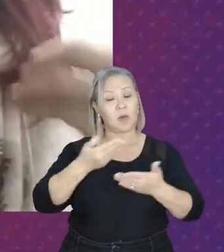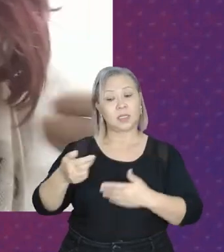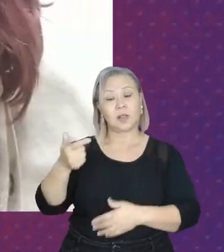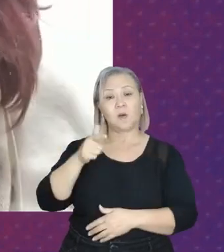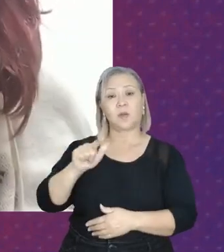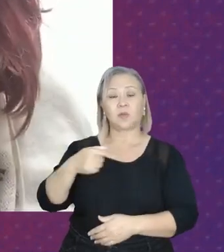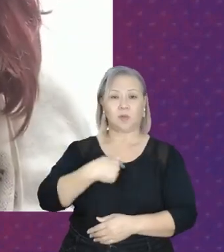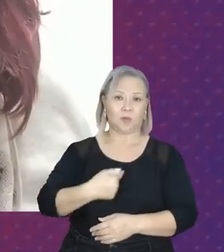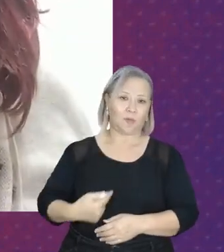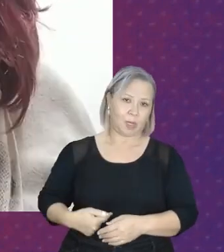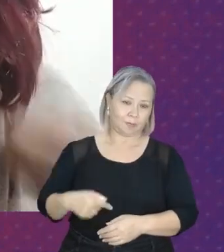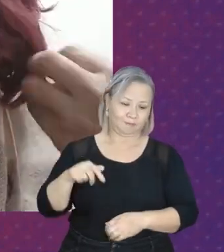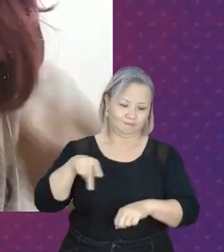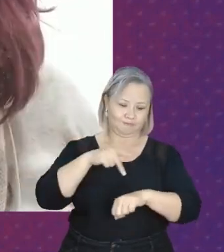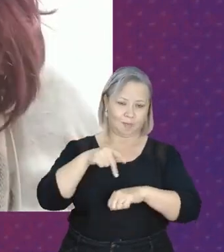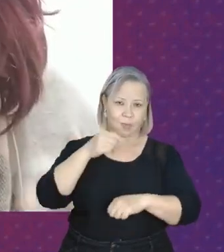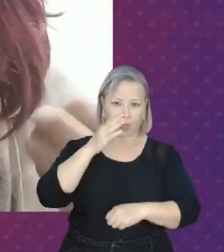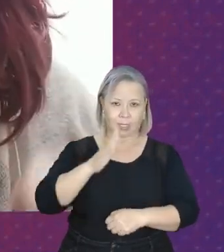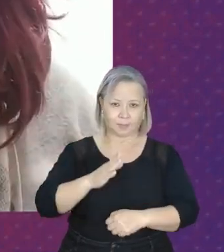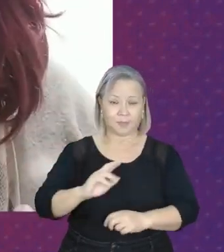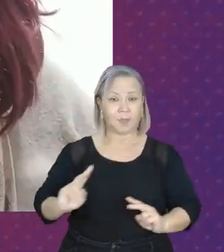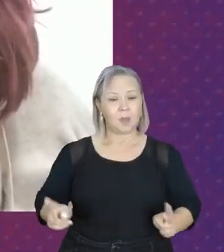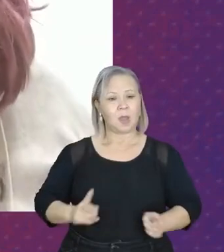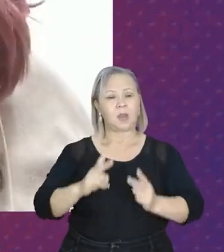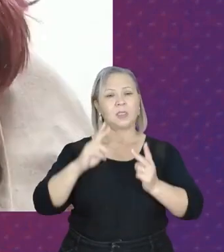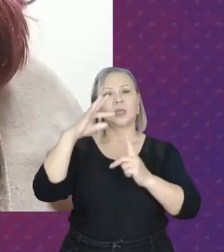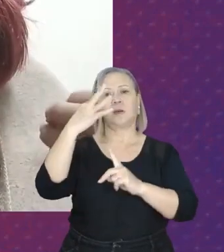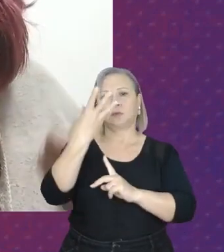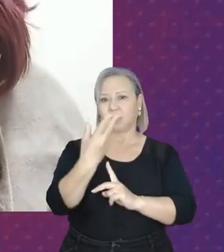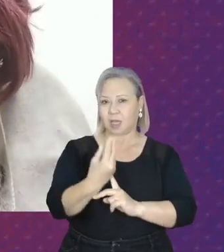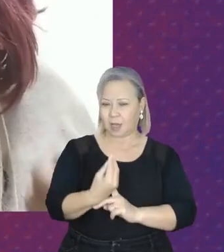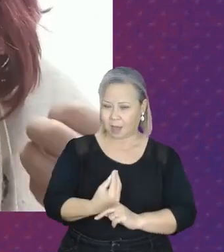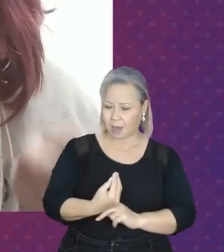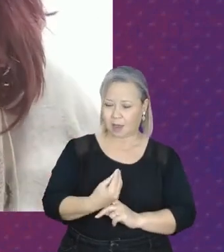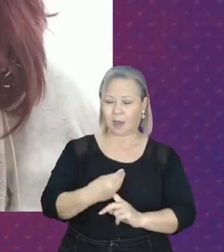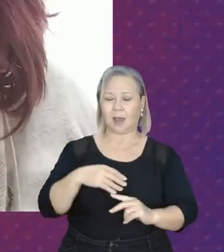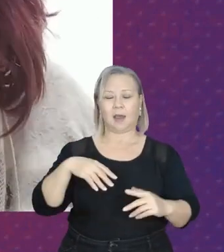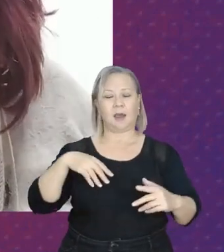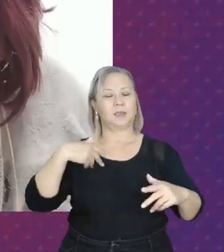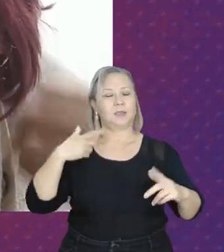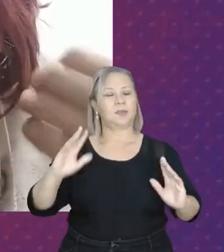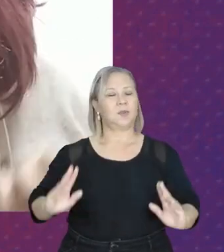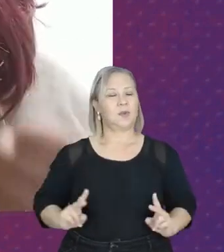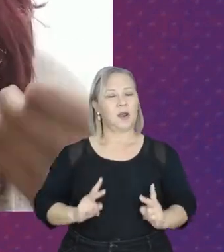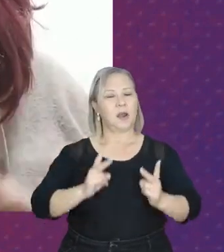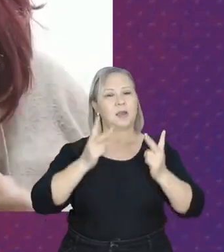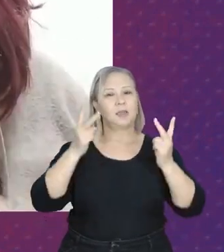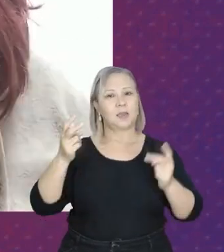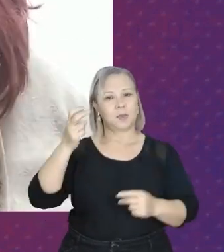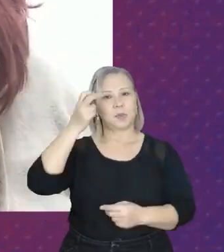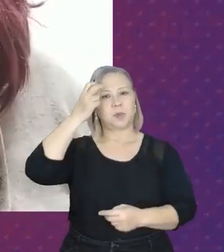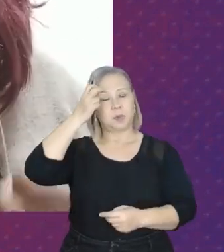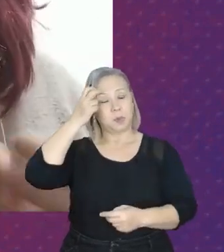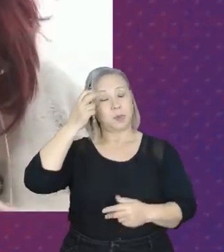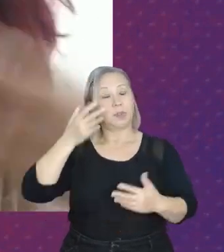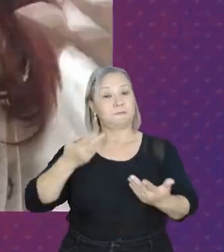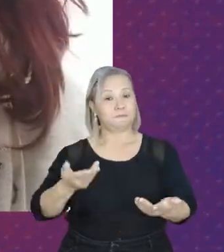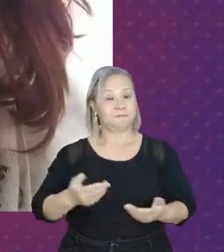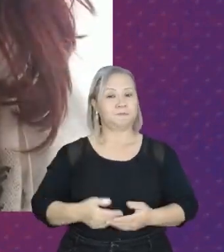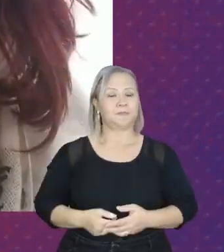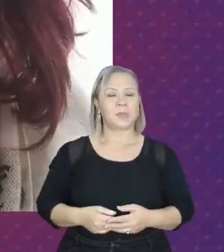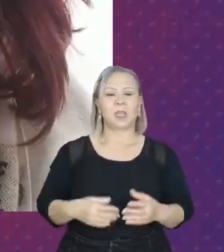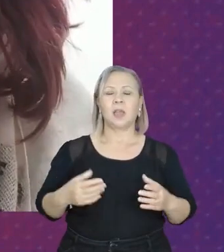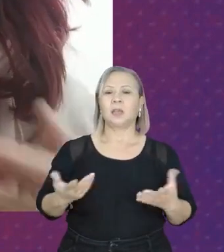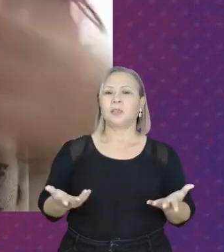pelo país. Valorizamos a arte, valorizamos a cultura, tanto é que grande